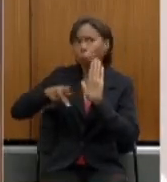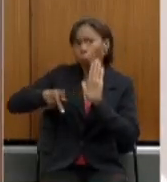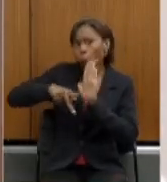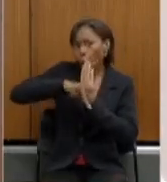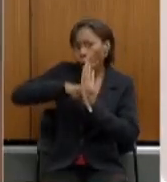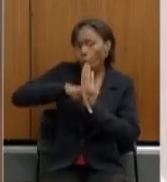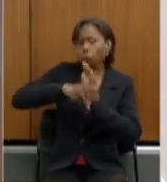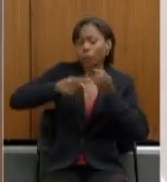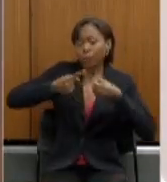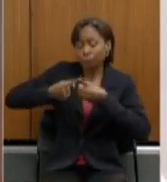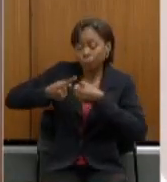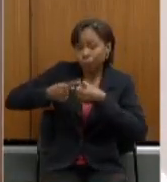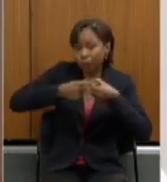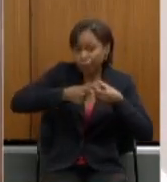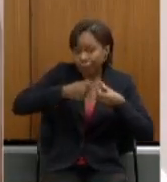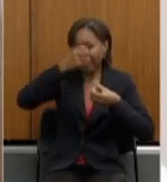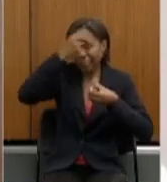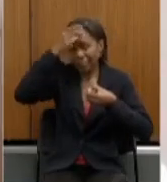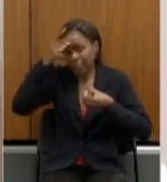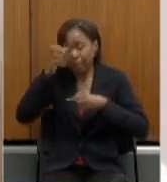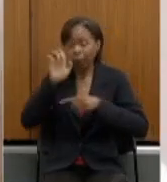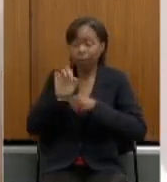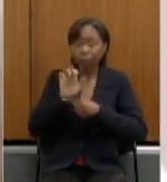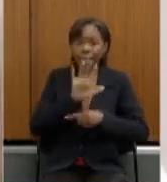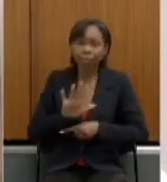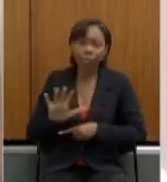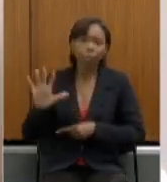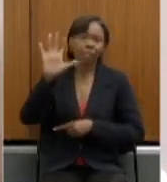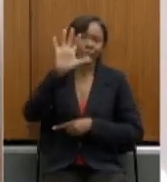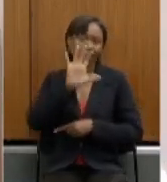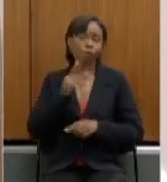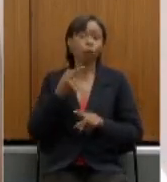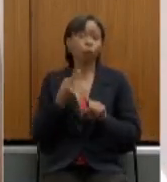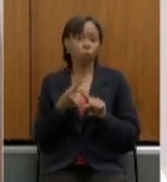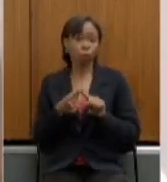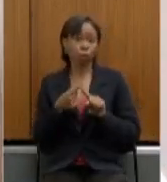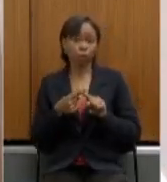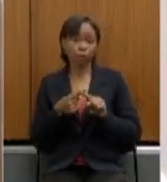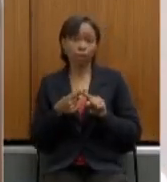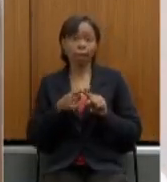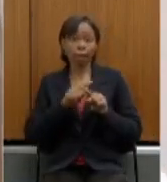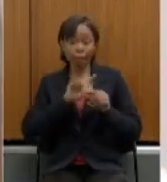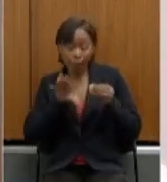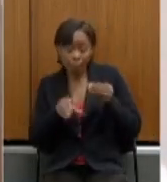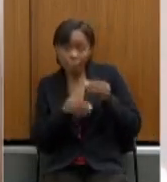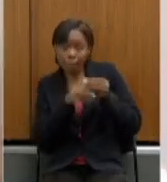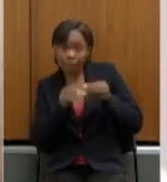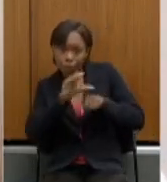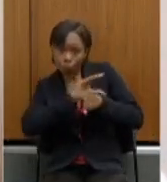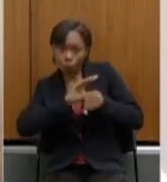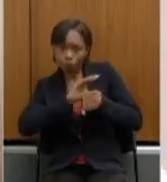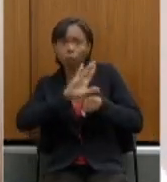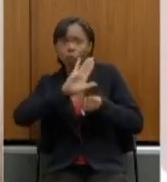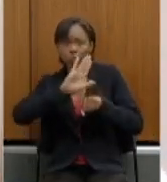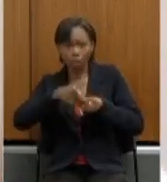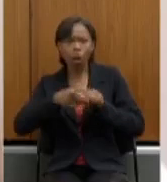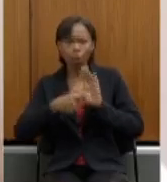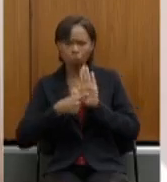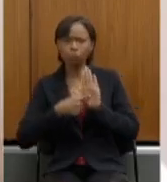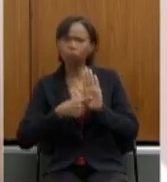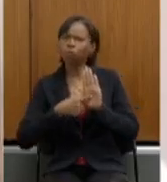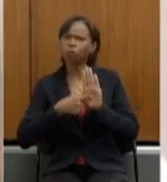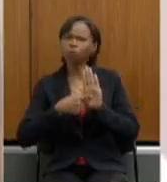municipais e estaduais, porque esta emenda constitucional já lhe dá essa prerrogativa, né? Falando, olha, é preciso que